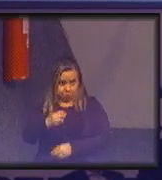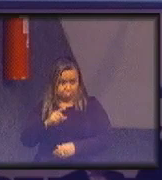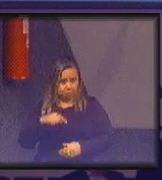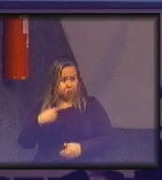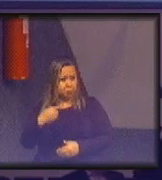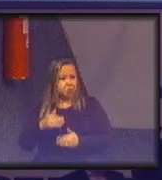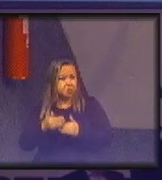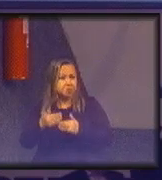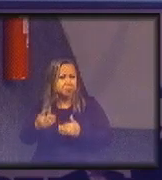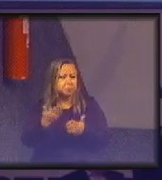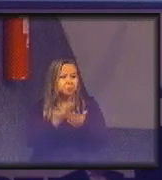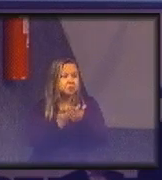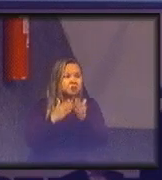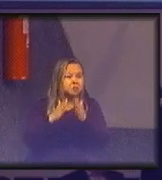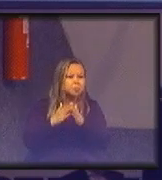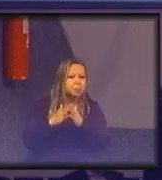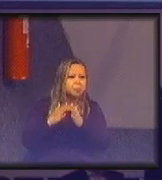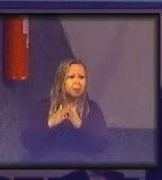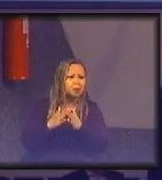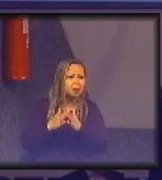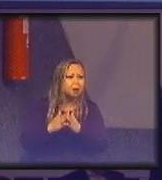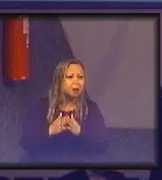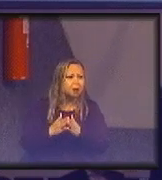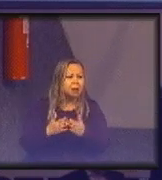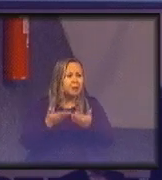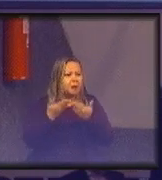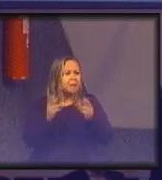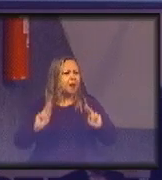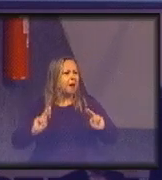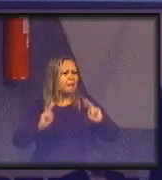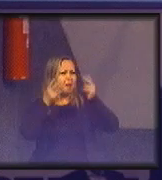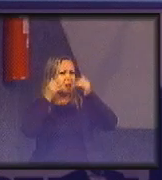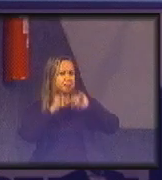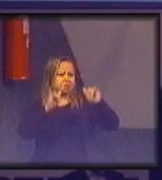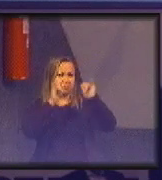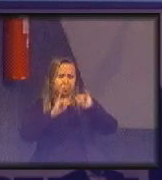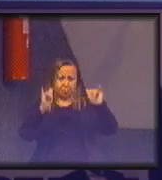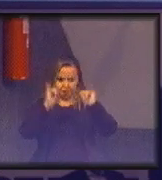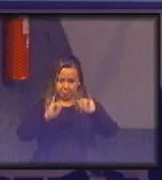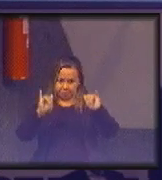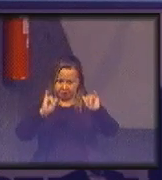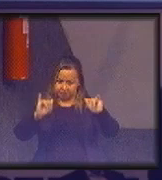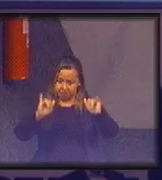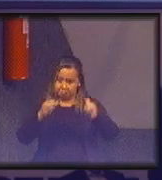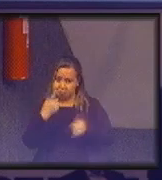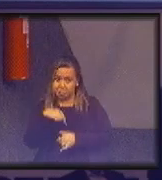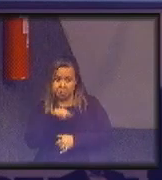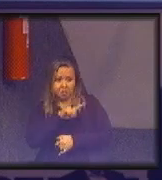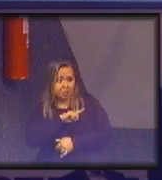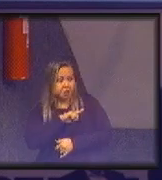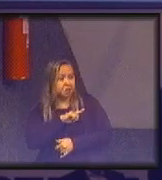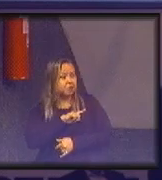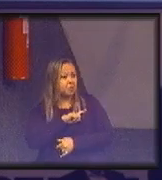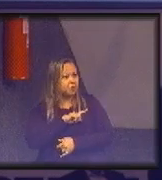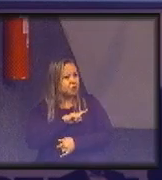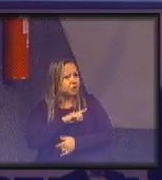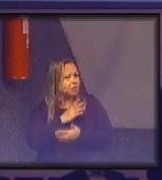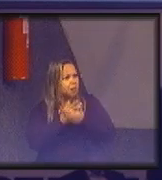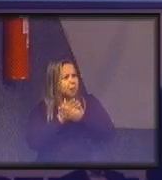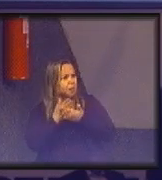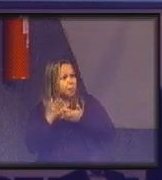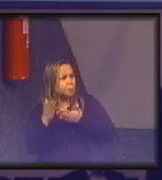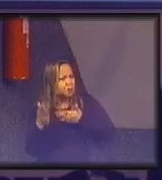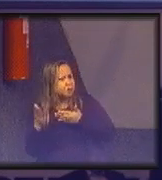escola a dar tanto valor à informação que nós começamos a